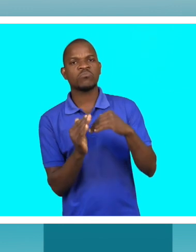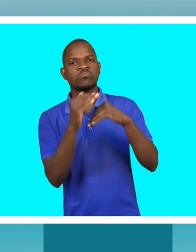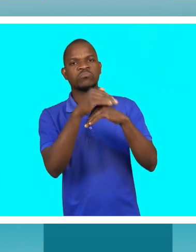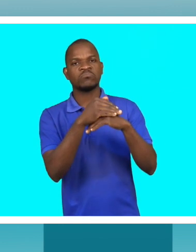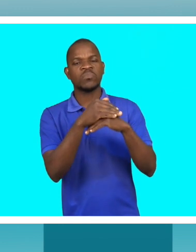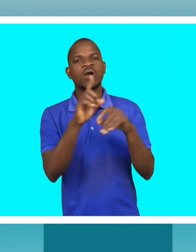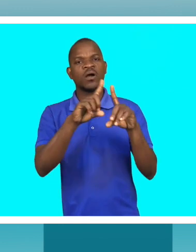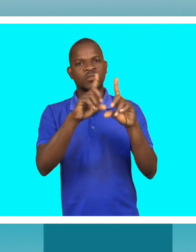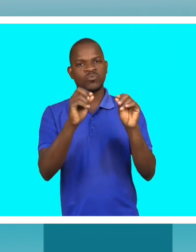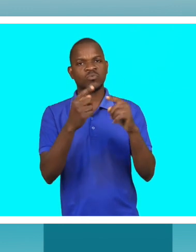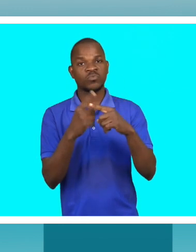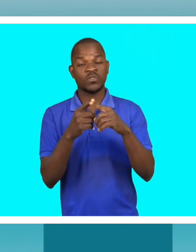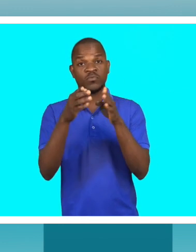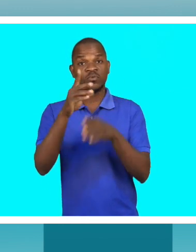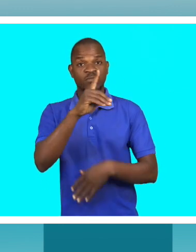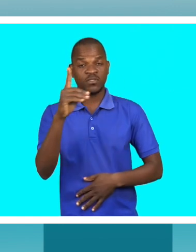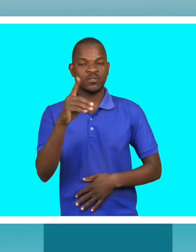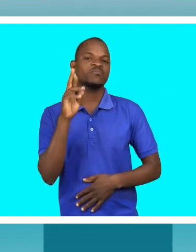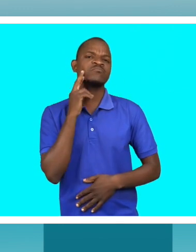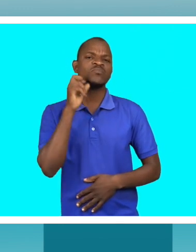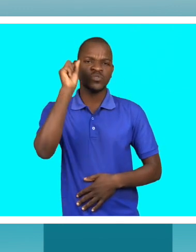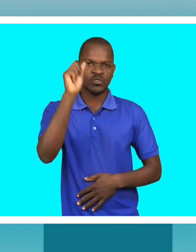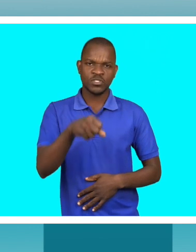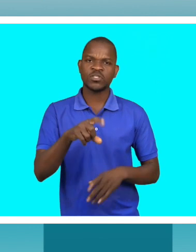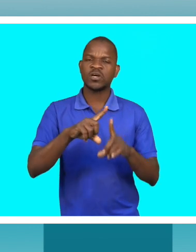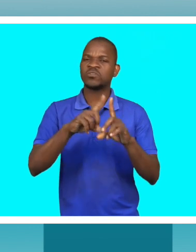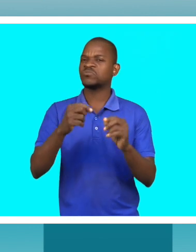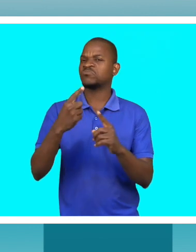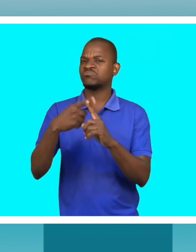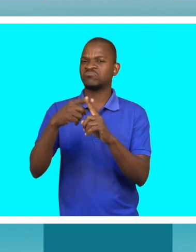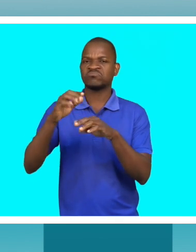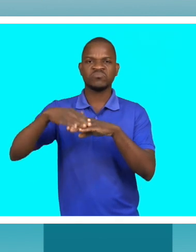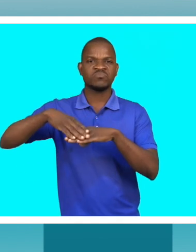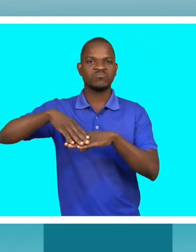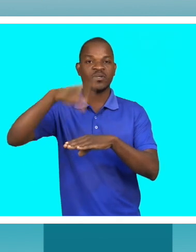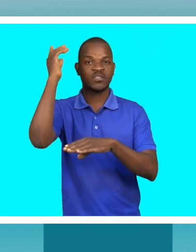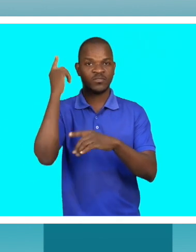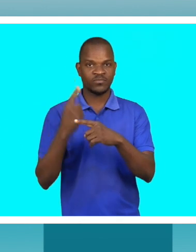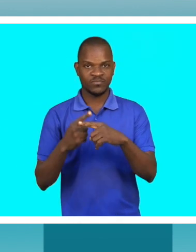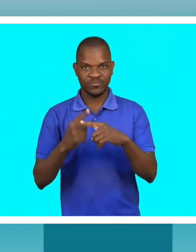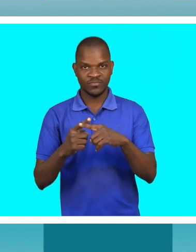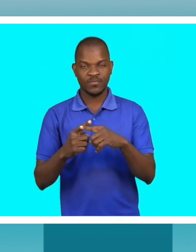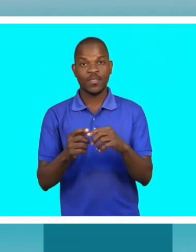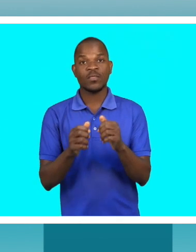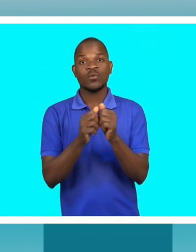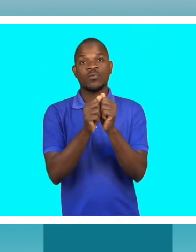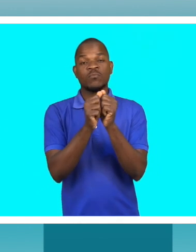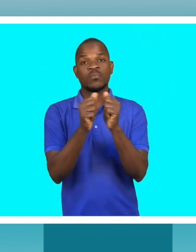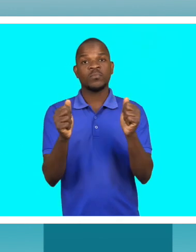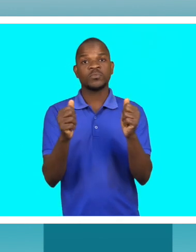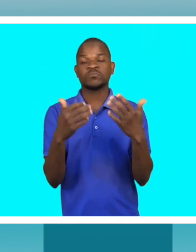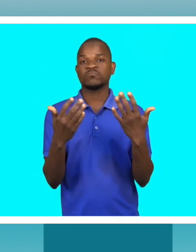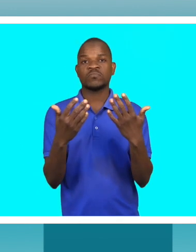é uma coisa boa para as pessoas com deficiência olha isto é uma maravilha maravilha maravilha maravilha mesmo se